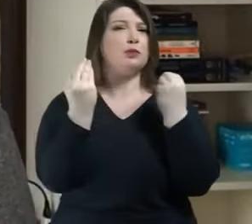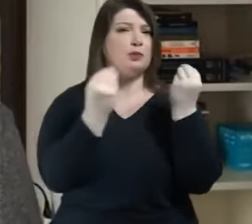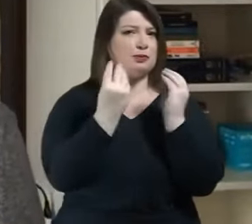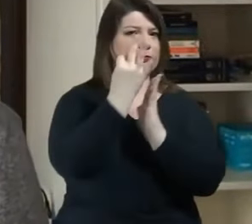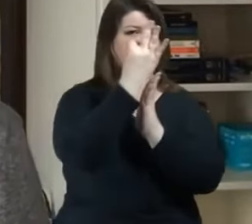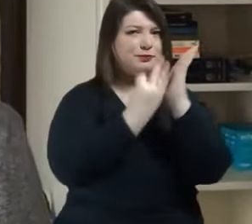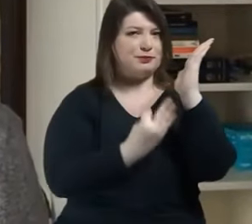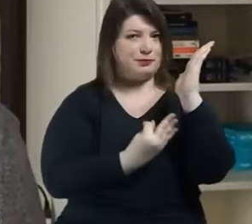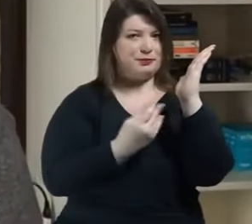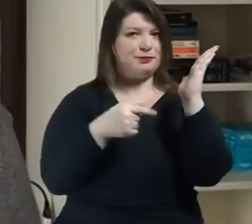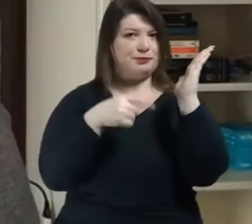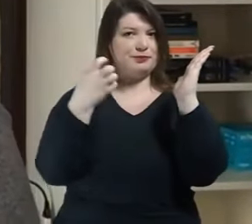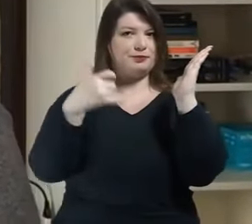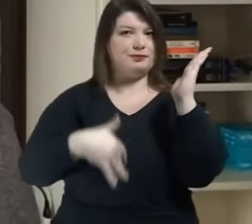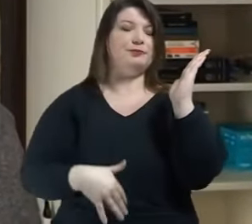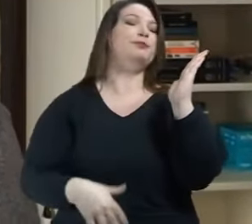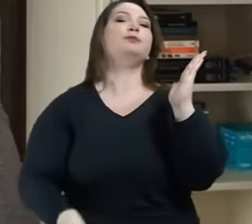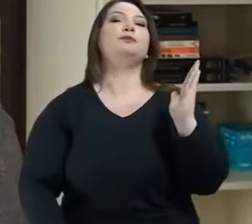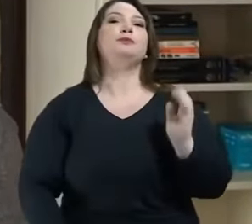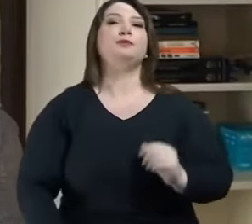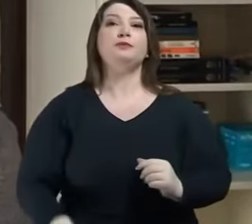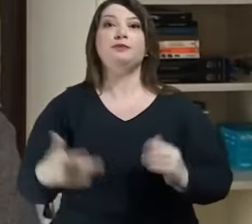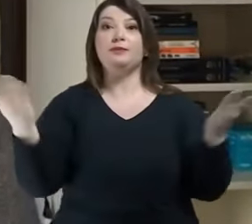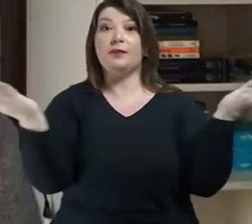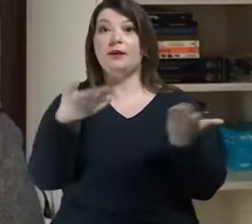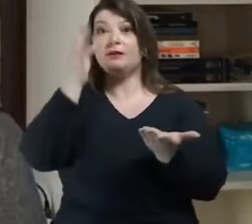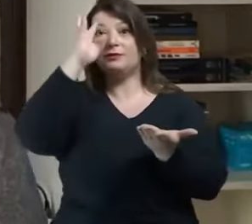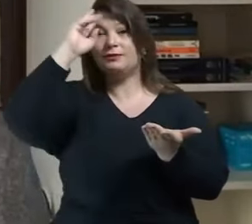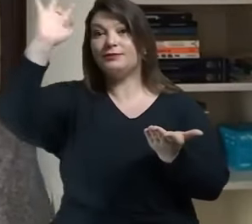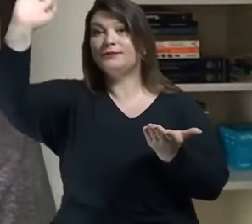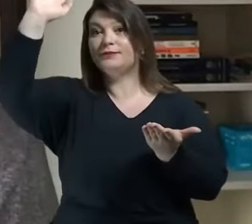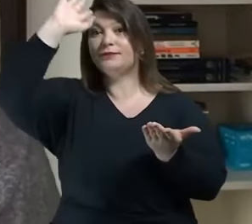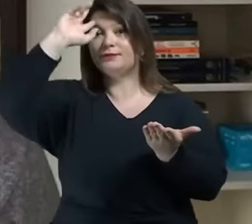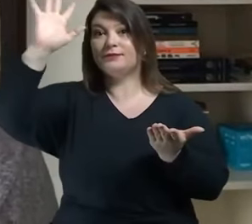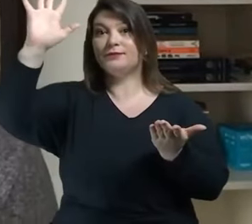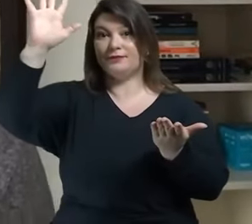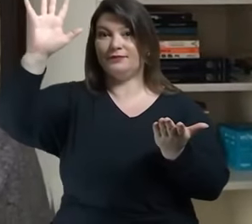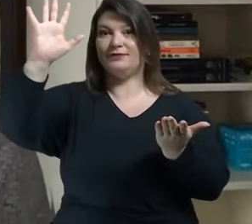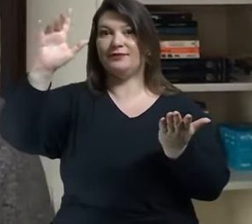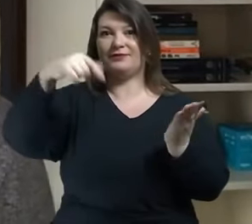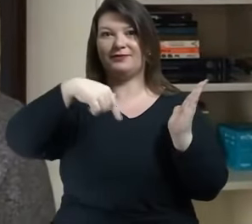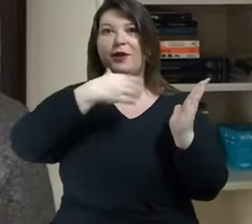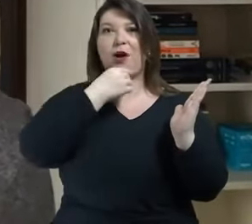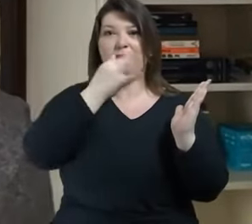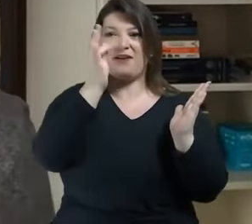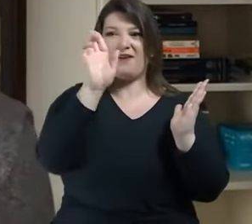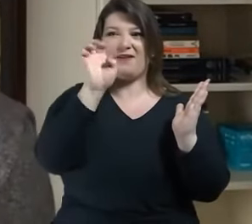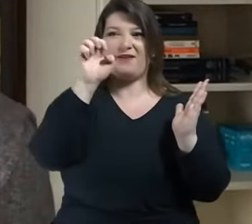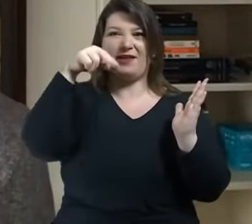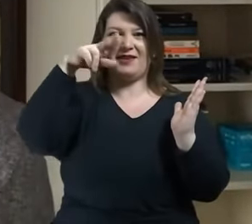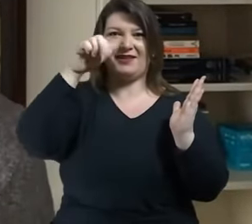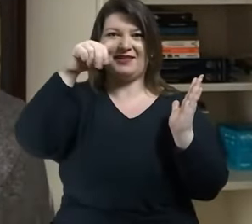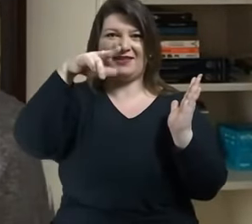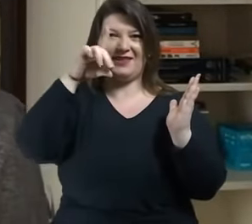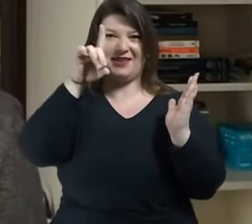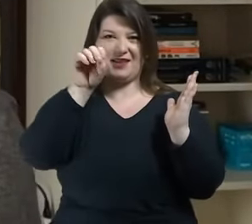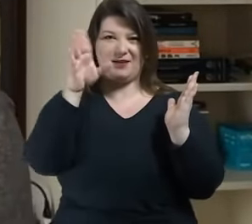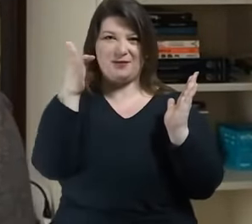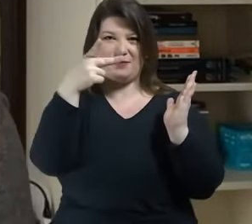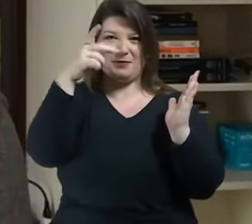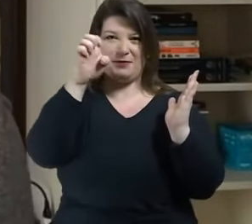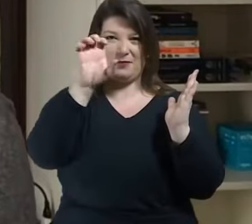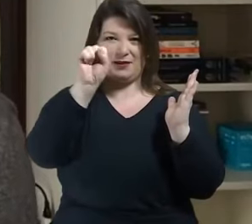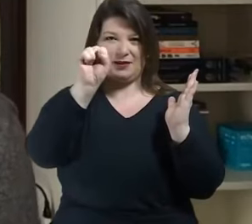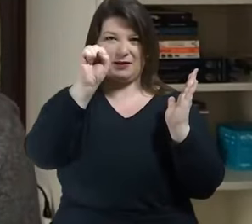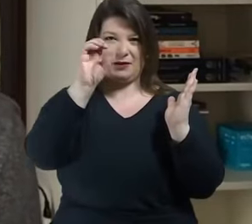e agora uma das reflexões do grande Fernando Pessoa em sua essência a vida